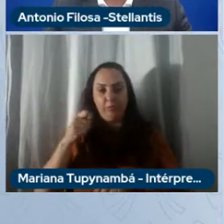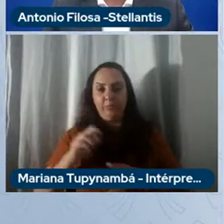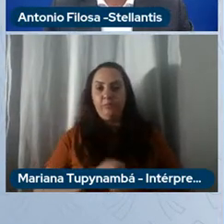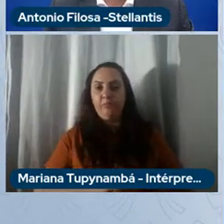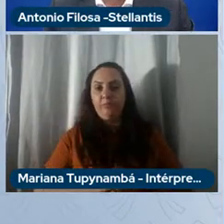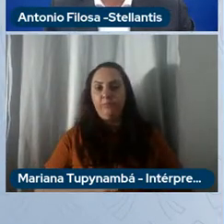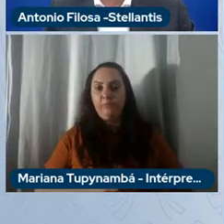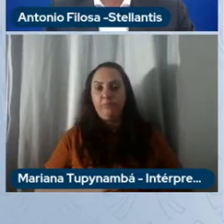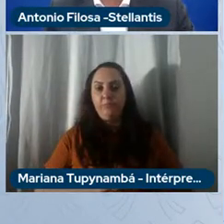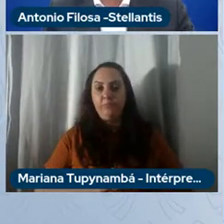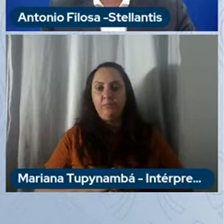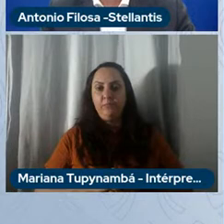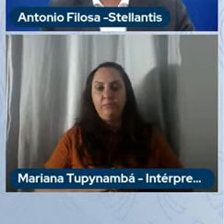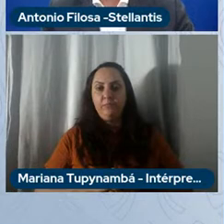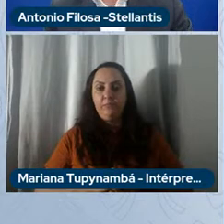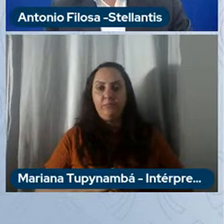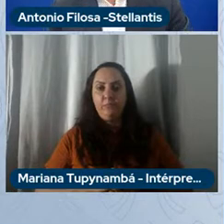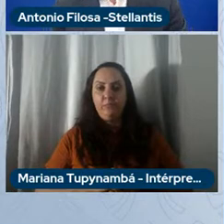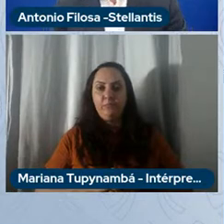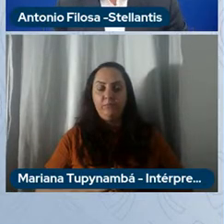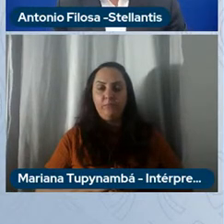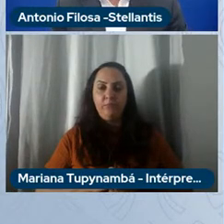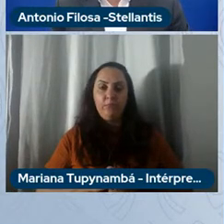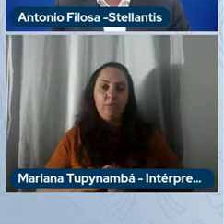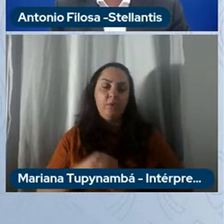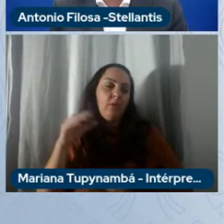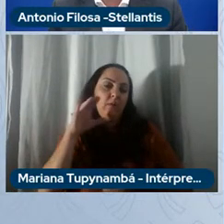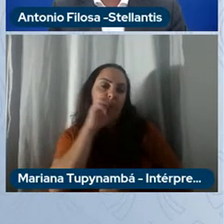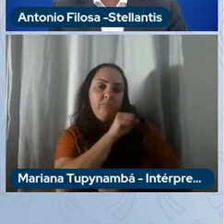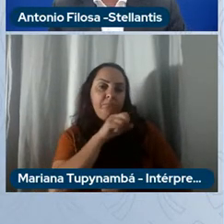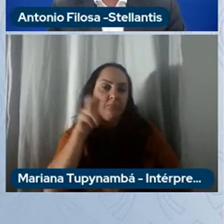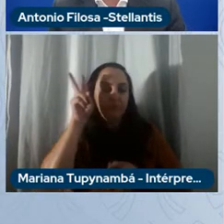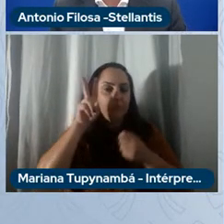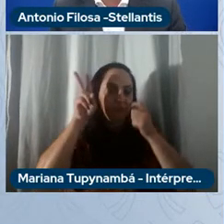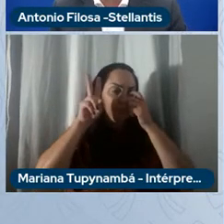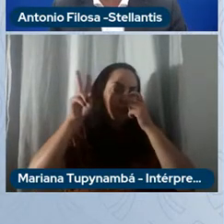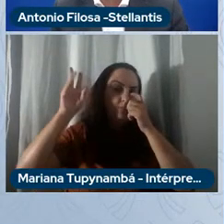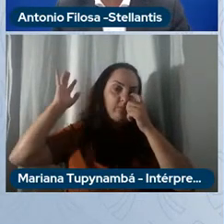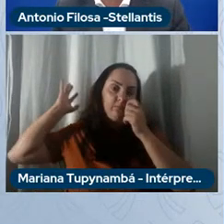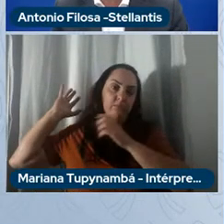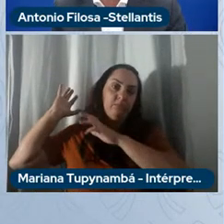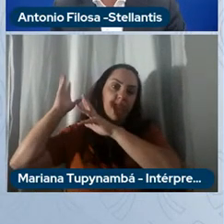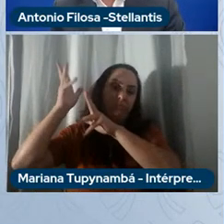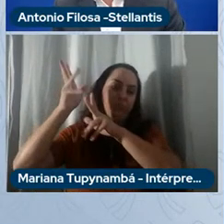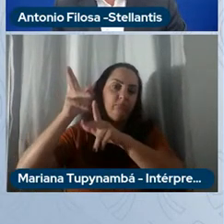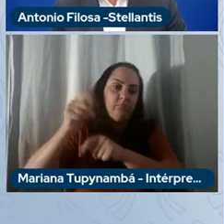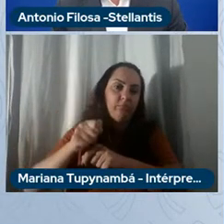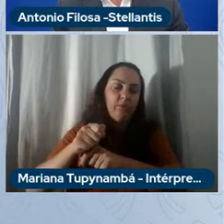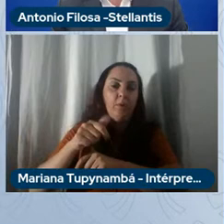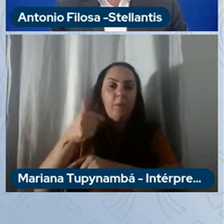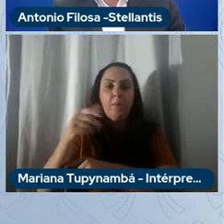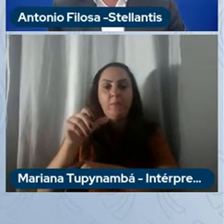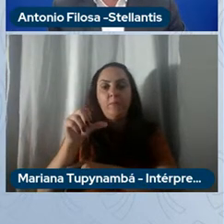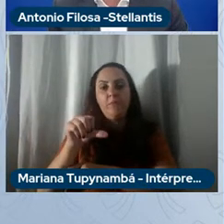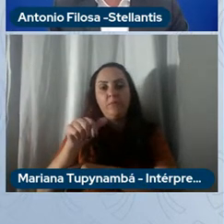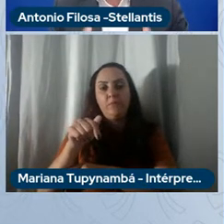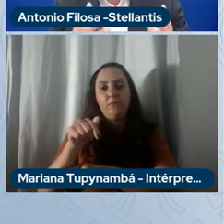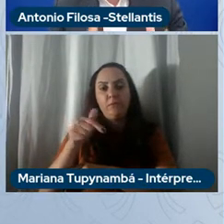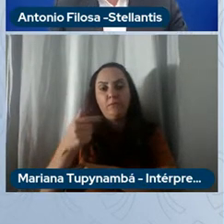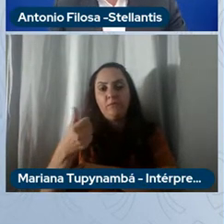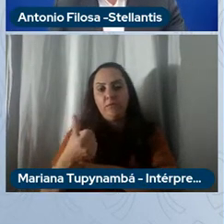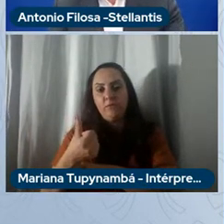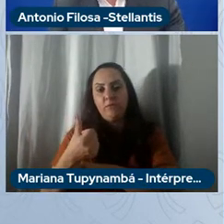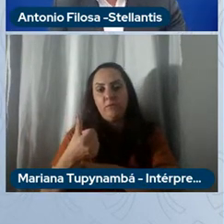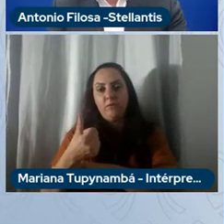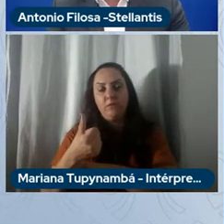Próximo. Isso é um pouco uma rápida história, então, desde 1976 nós estamos